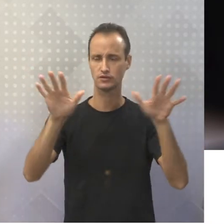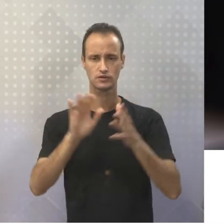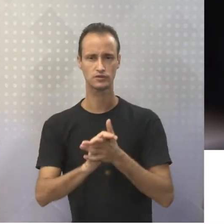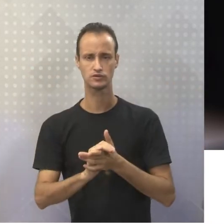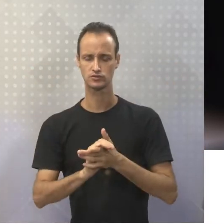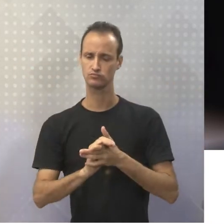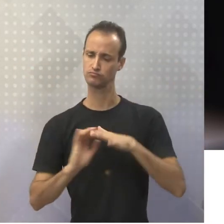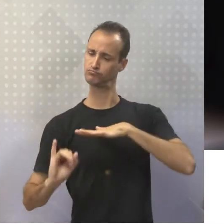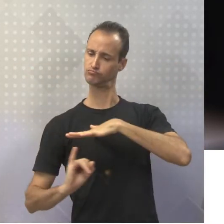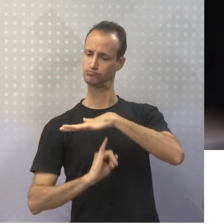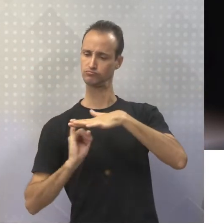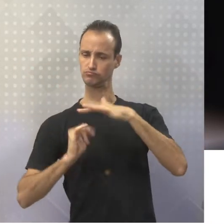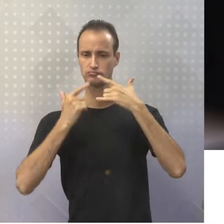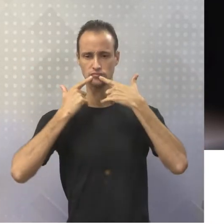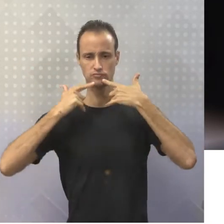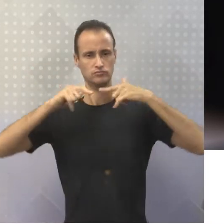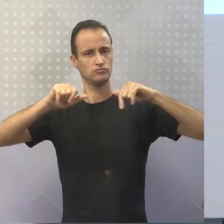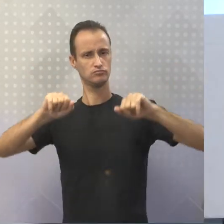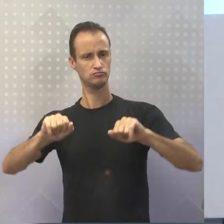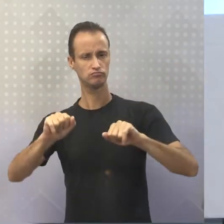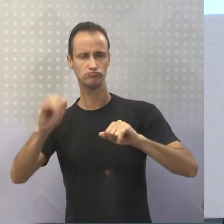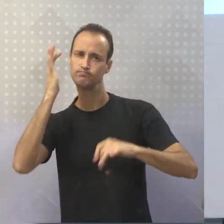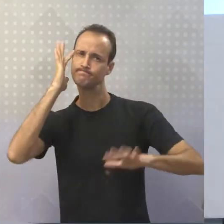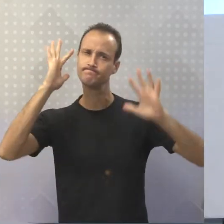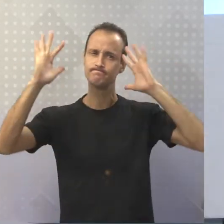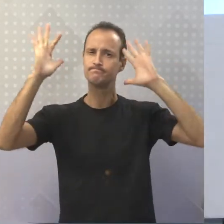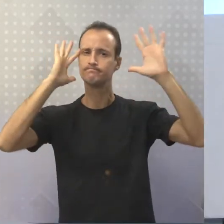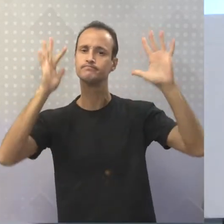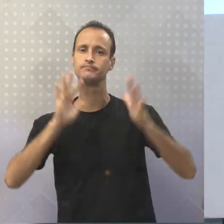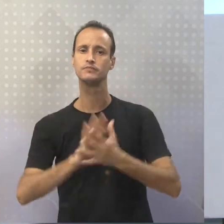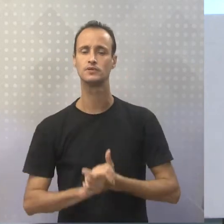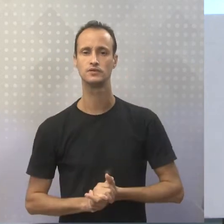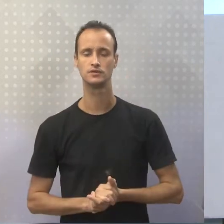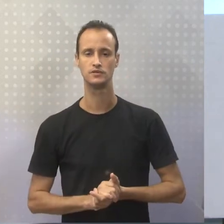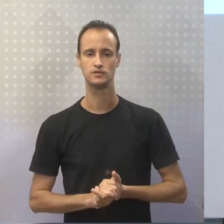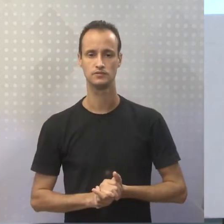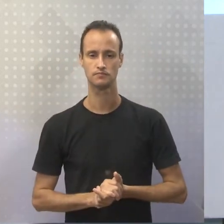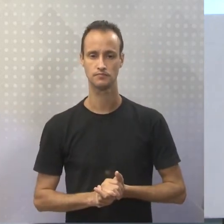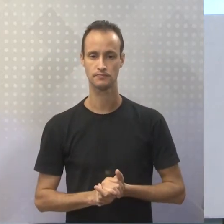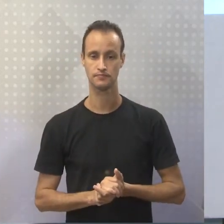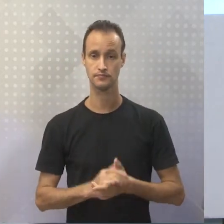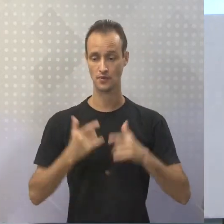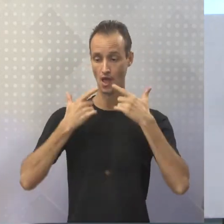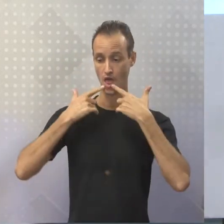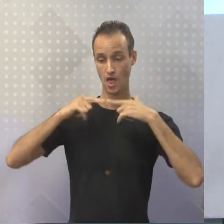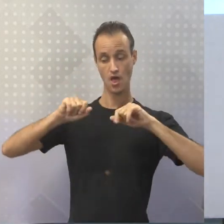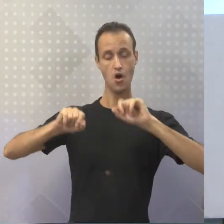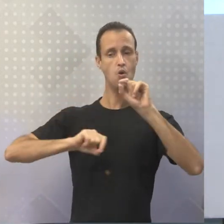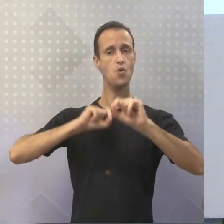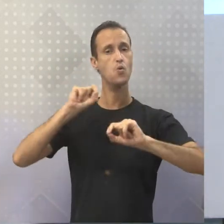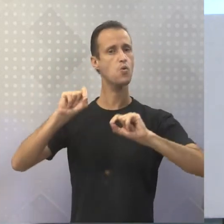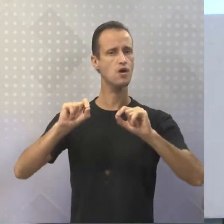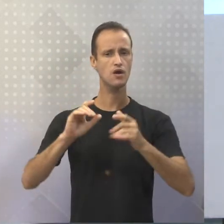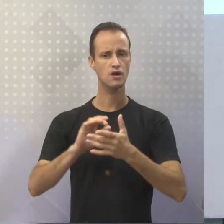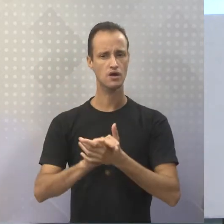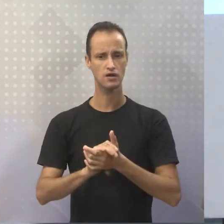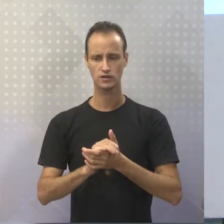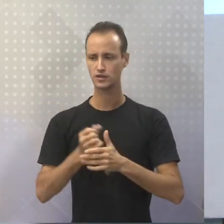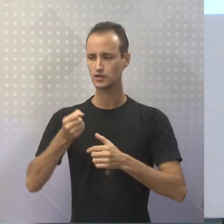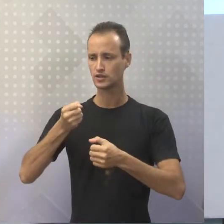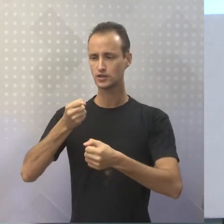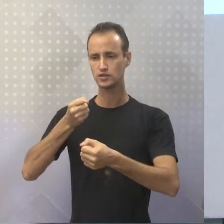informais e uma linguagem mais criativa. Então, no tocante à linguagem, a